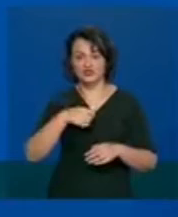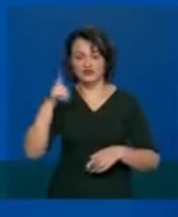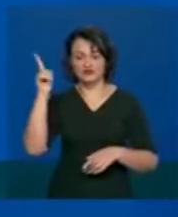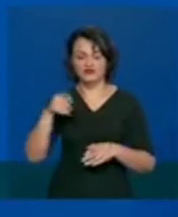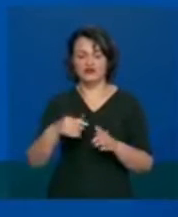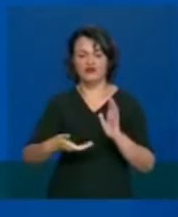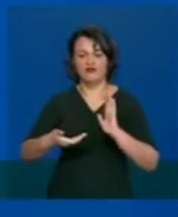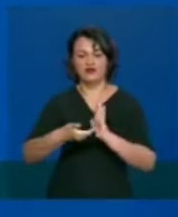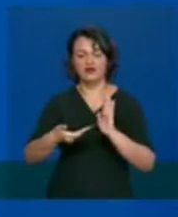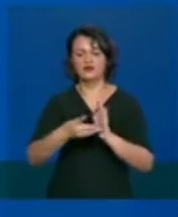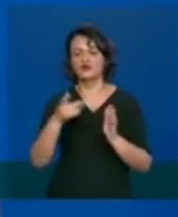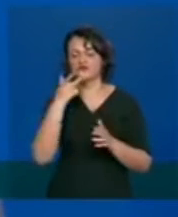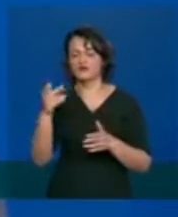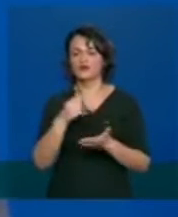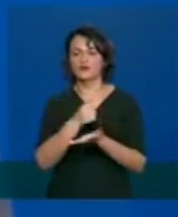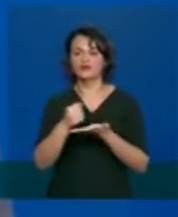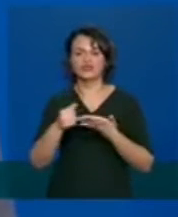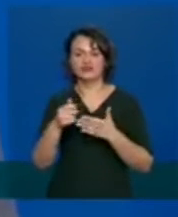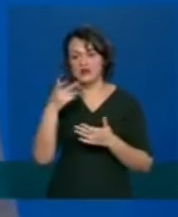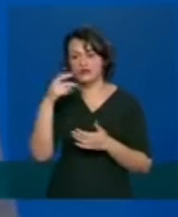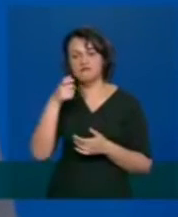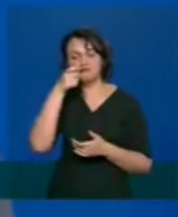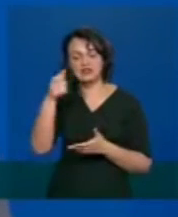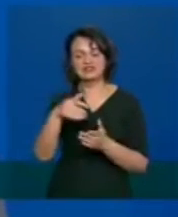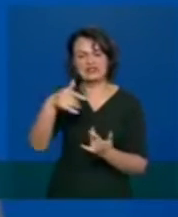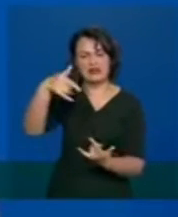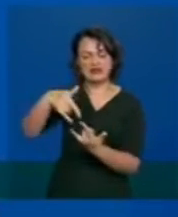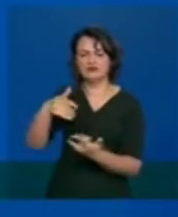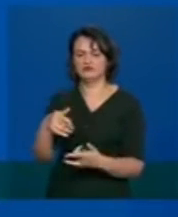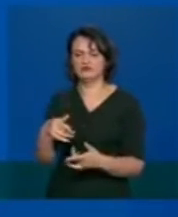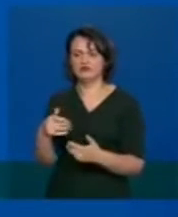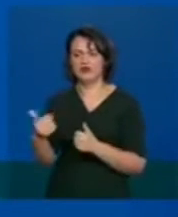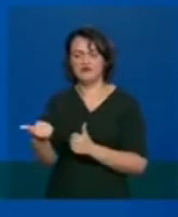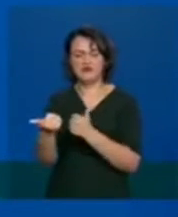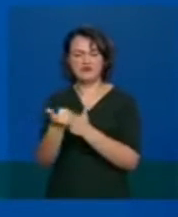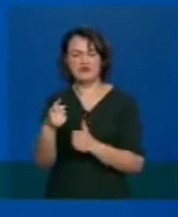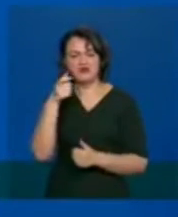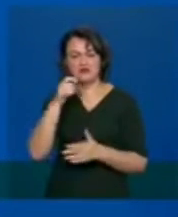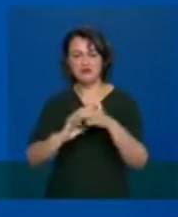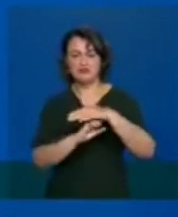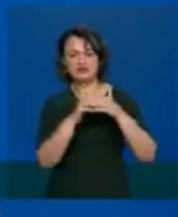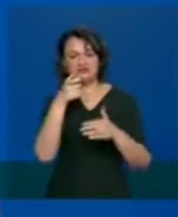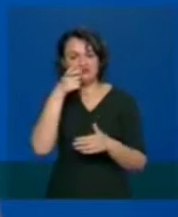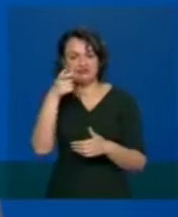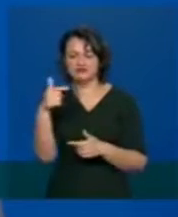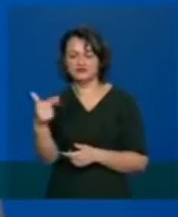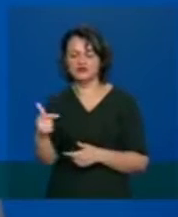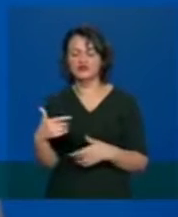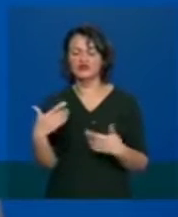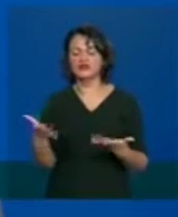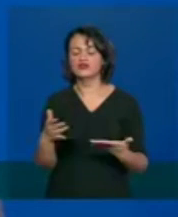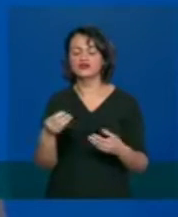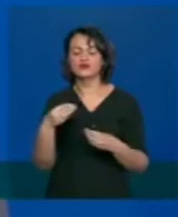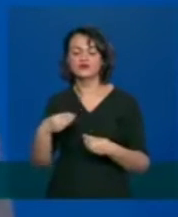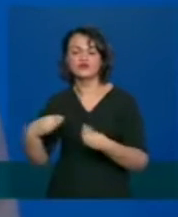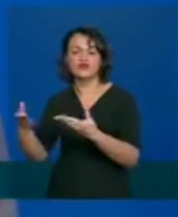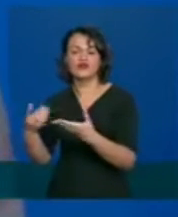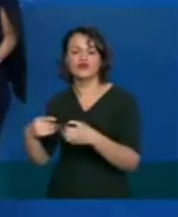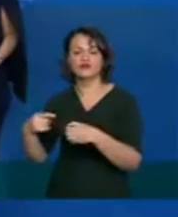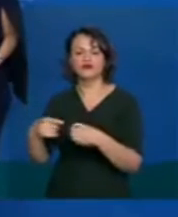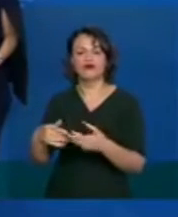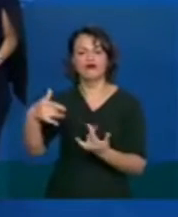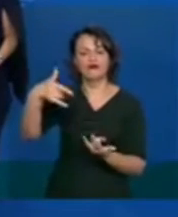2 mil leitos não teve empresas interessadas qual será a medida para a disponibilização desses leitos a estados e municípios